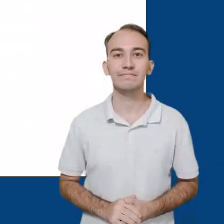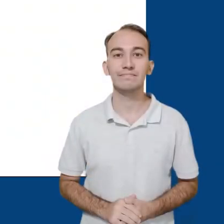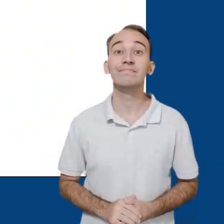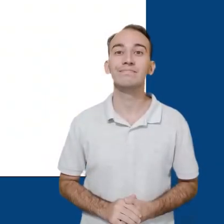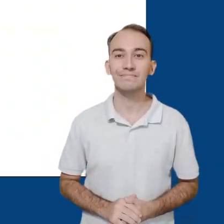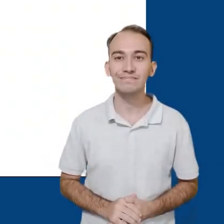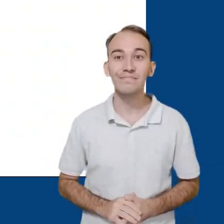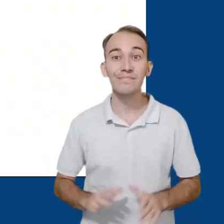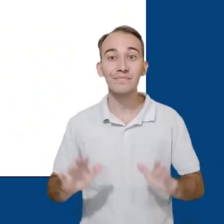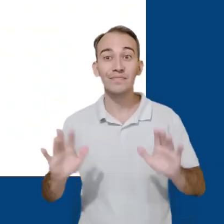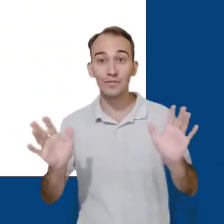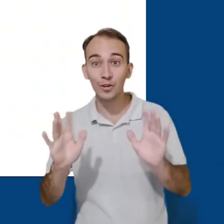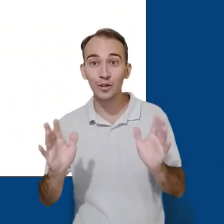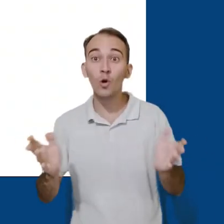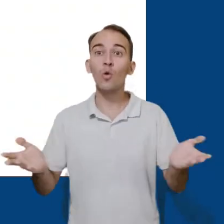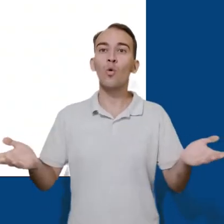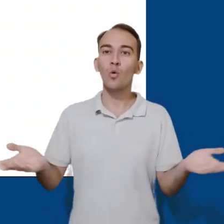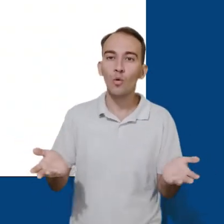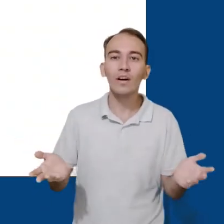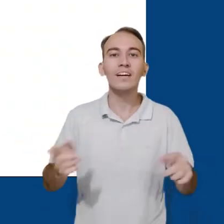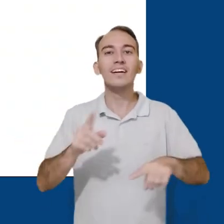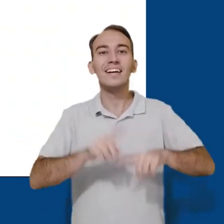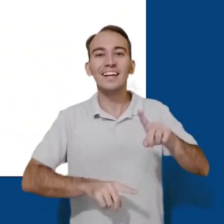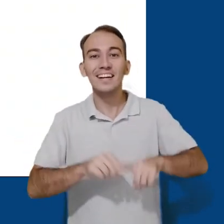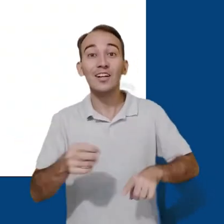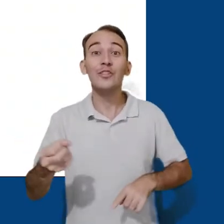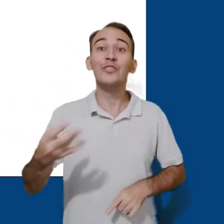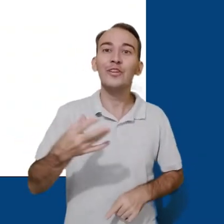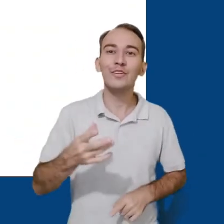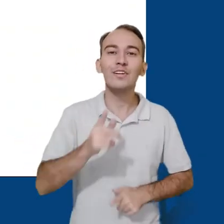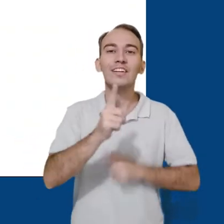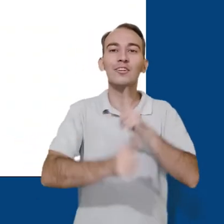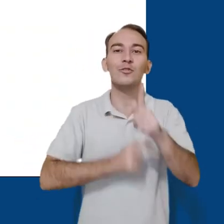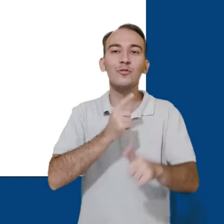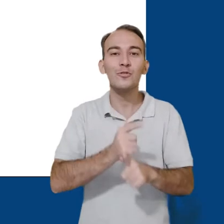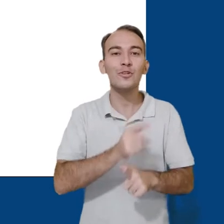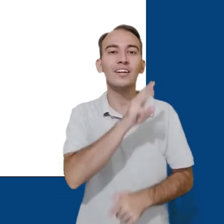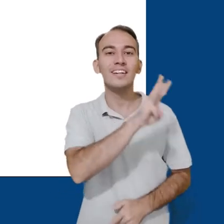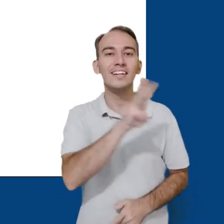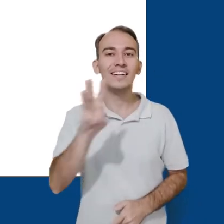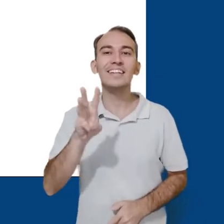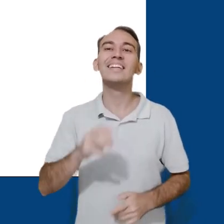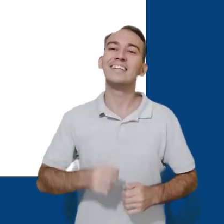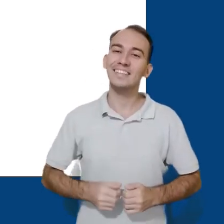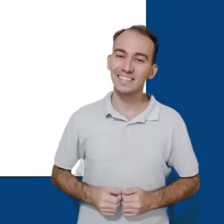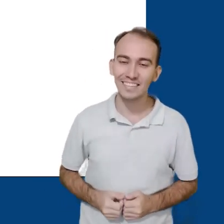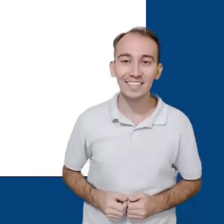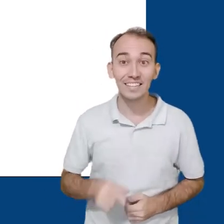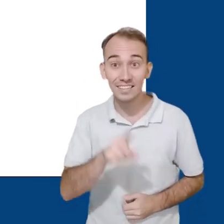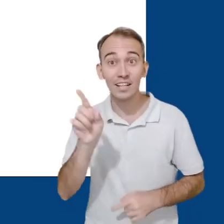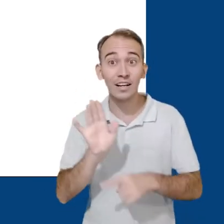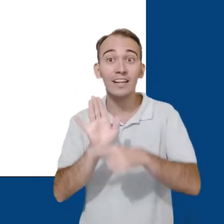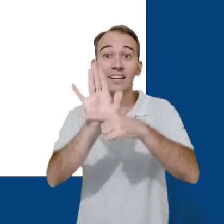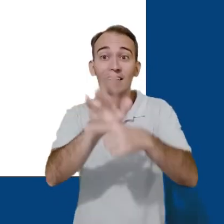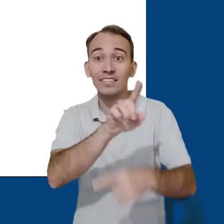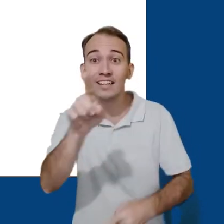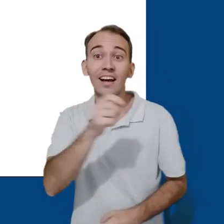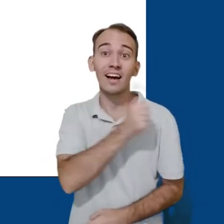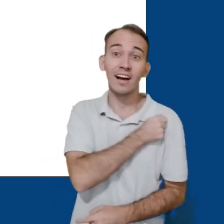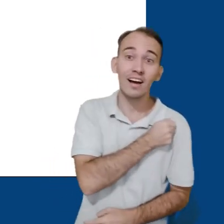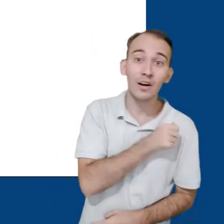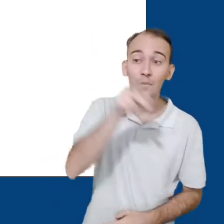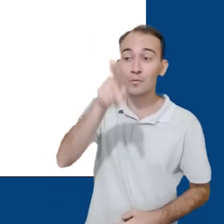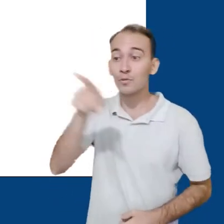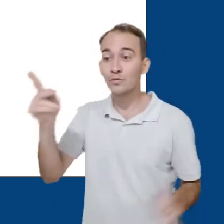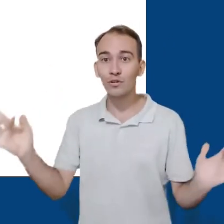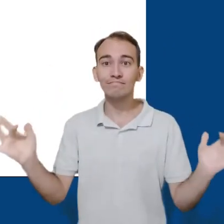Olá, vamos conhecer o Google Sites. Essa plataforma pode servir de grande ajuda no contato de alunos e professores, seja para